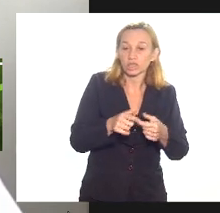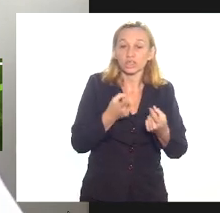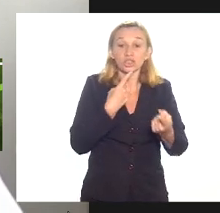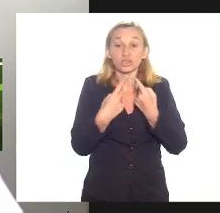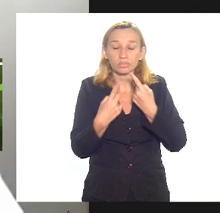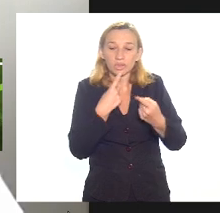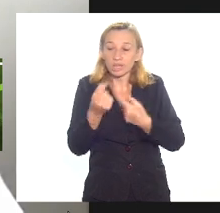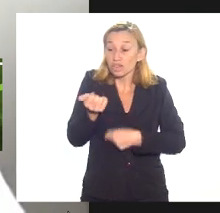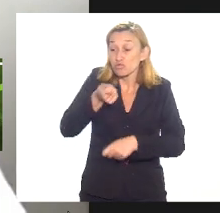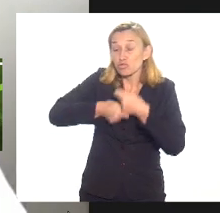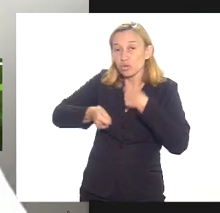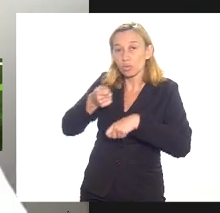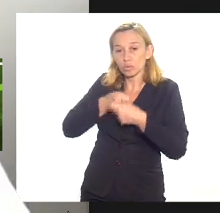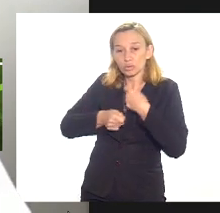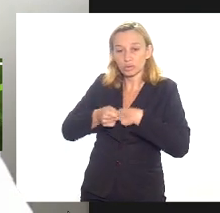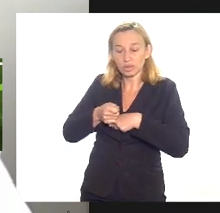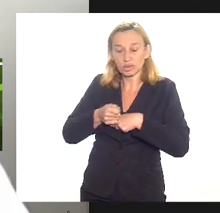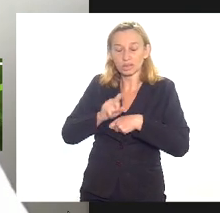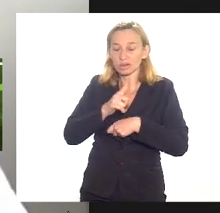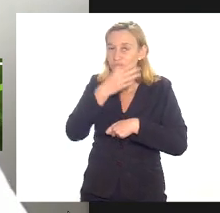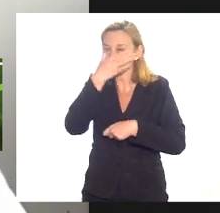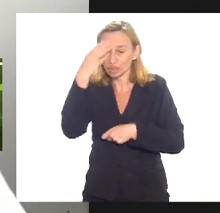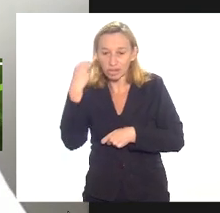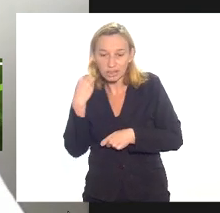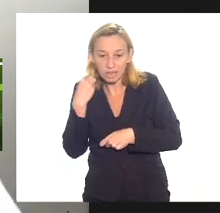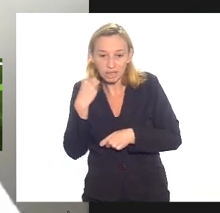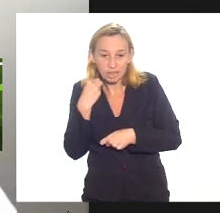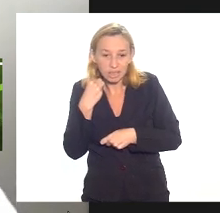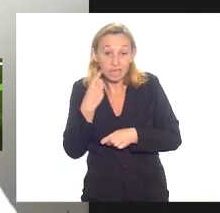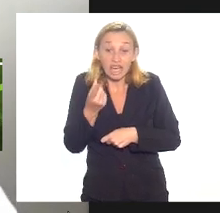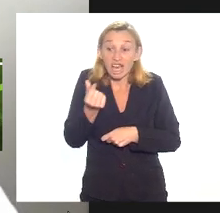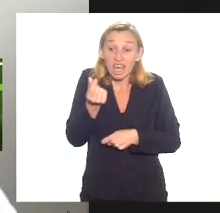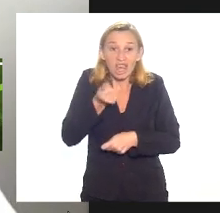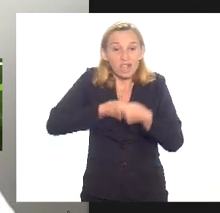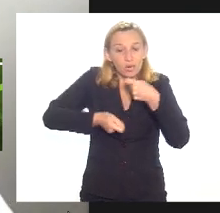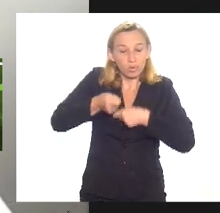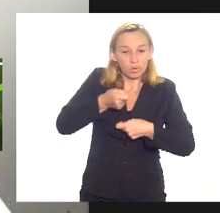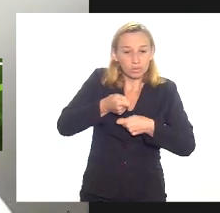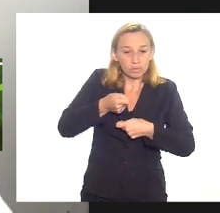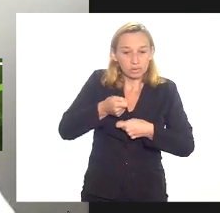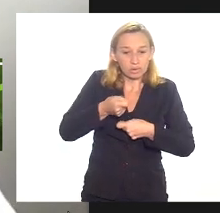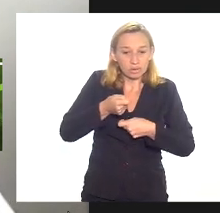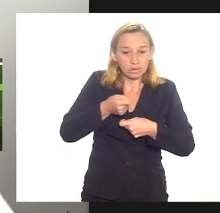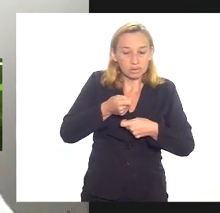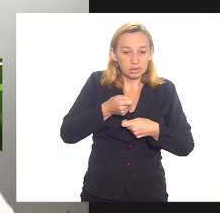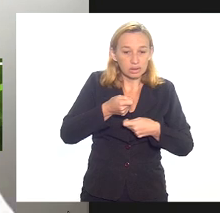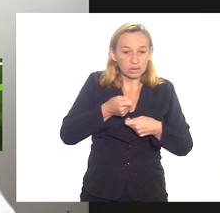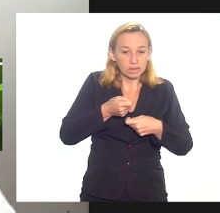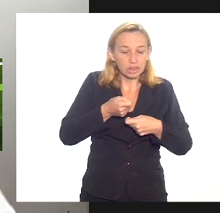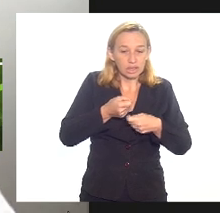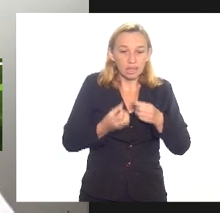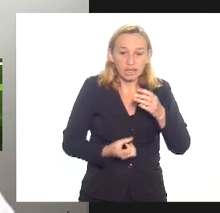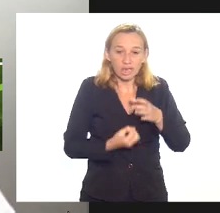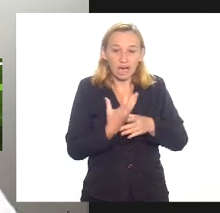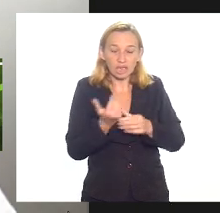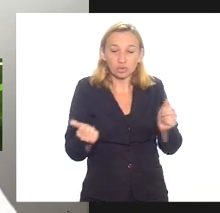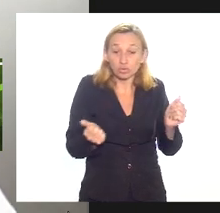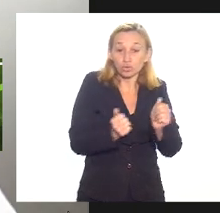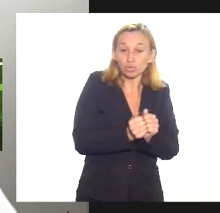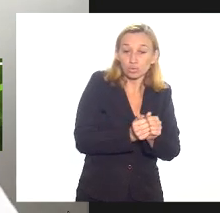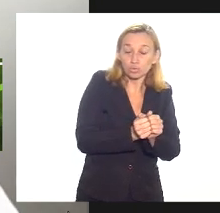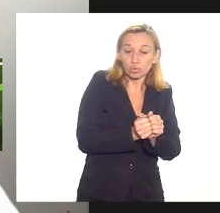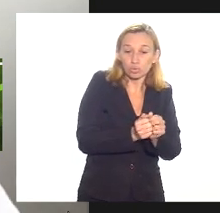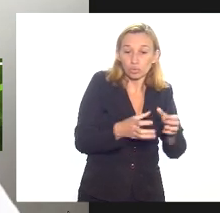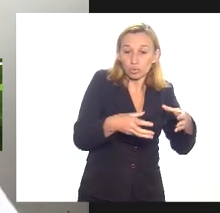economia sem esquecer que economia é feita com as pessoas economia é feita